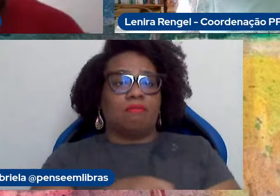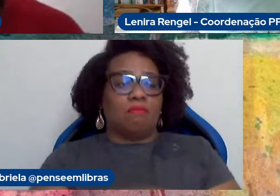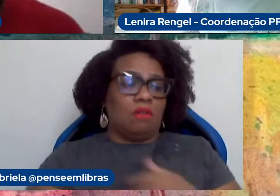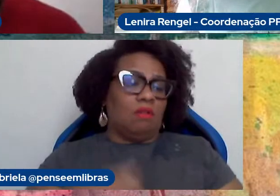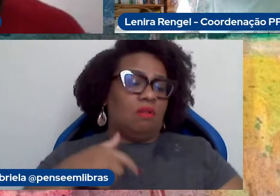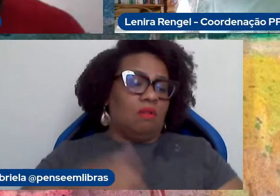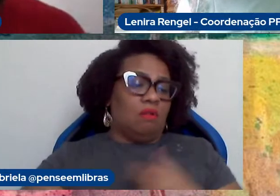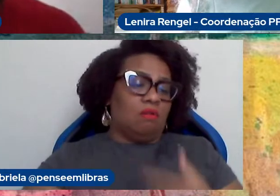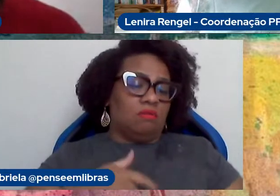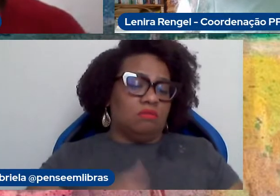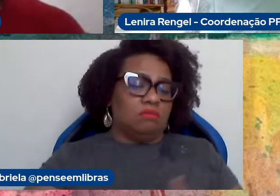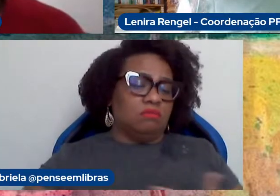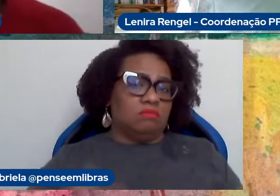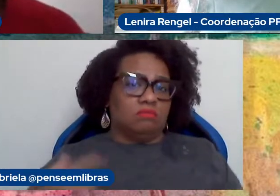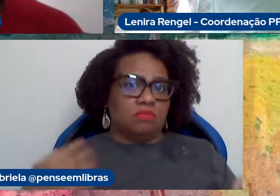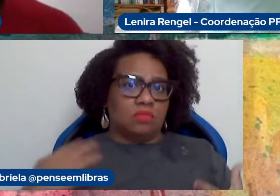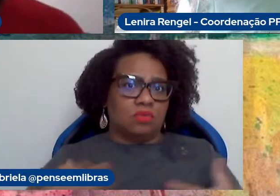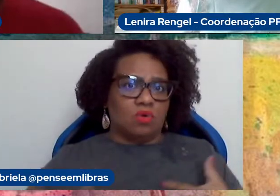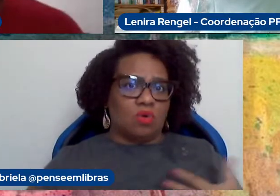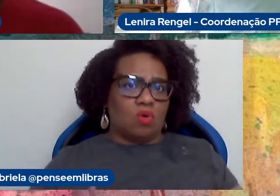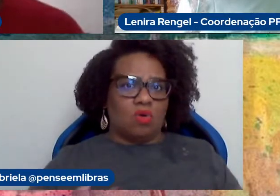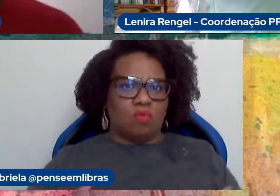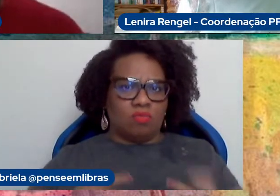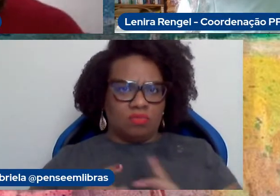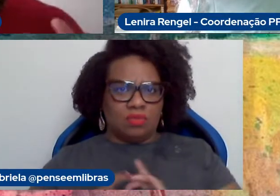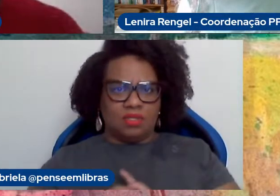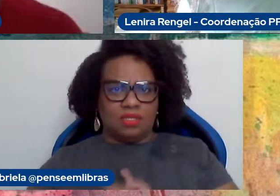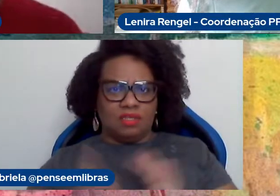assim, tem corpo, quer dizer, o homem livre não tem corpo,